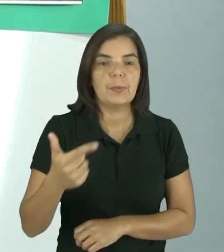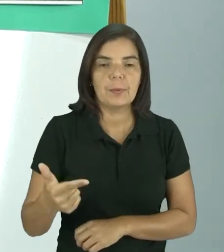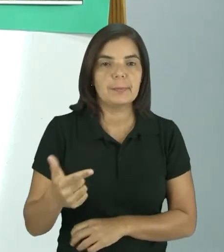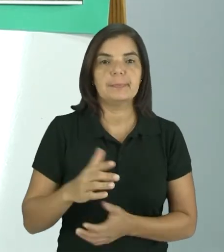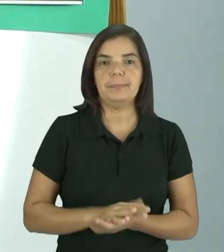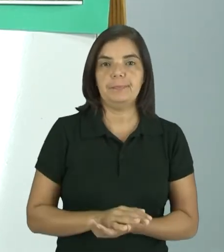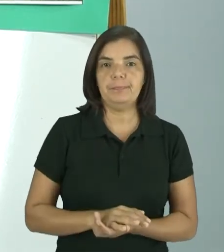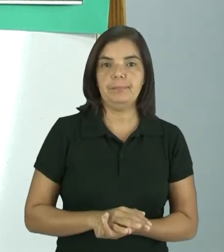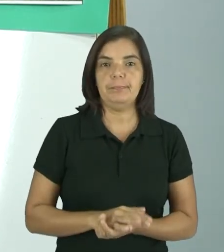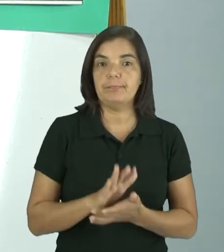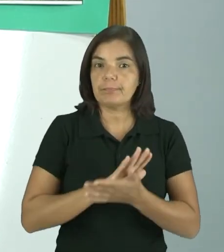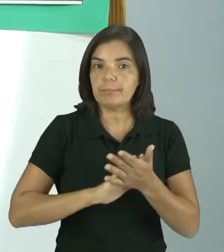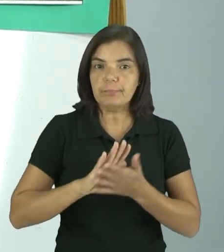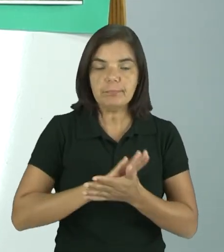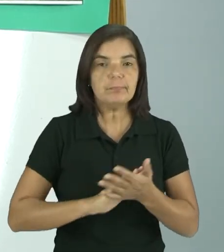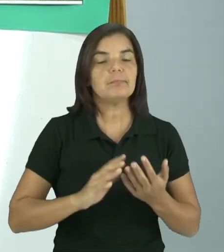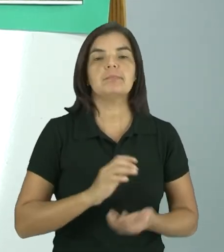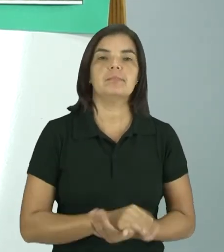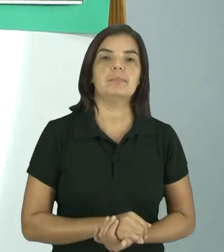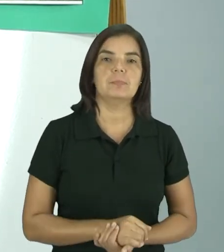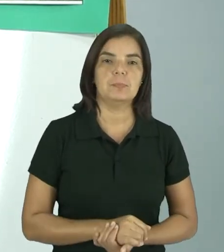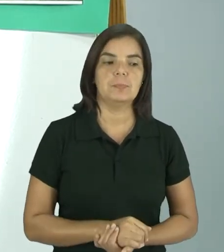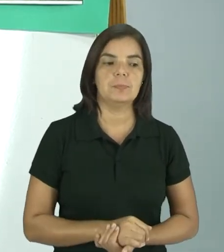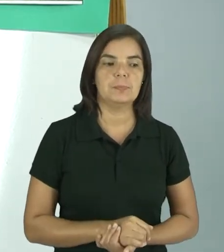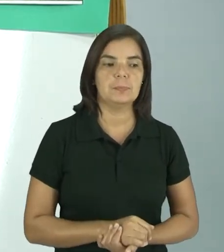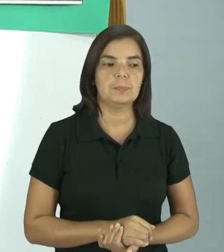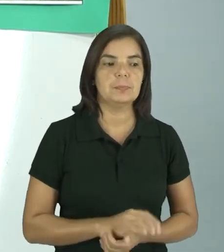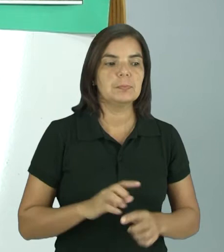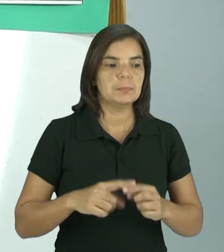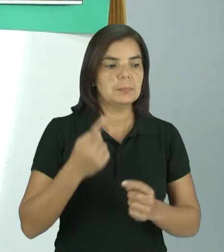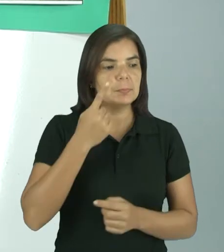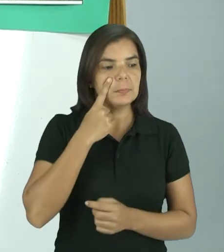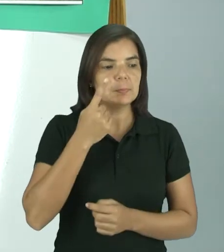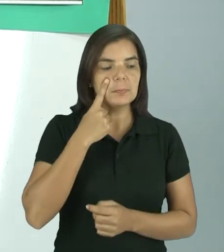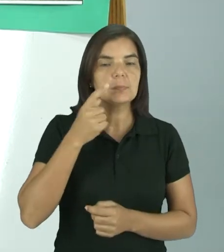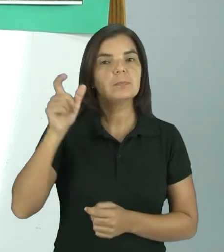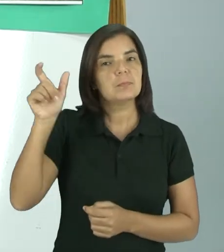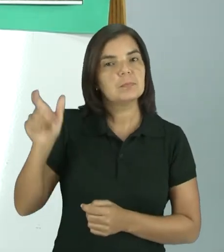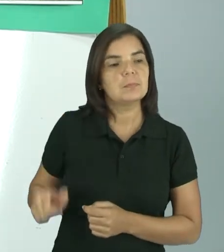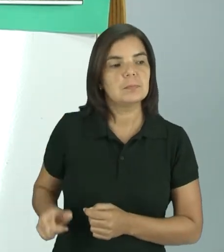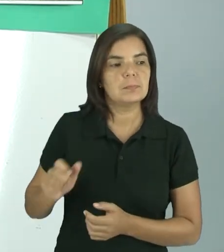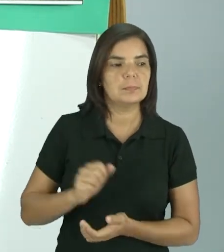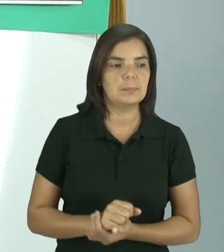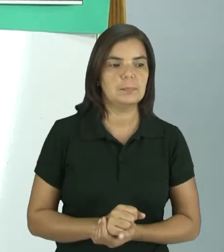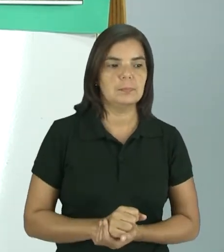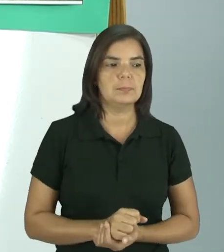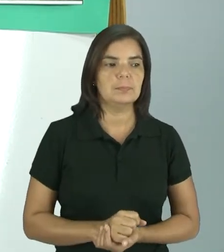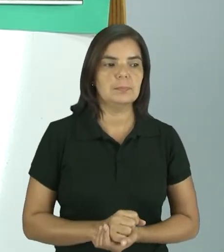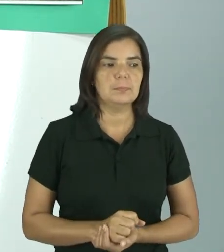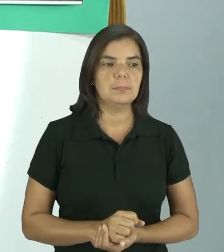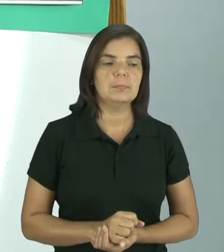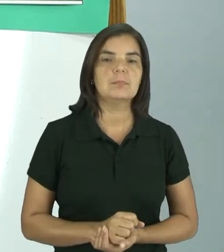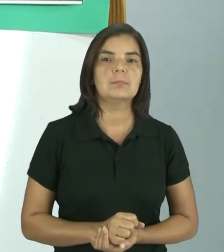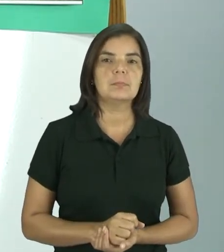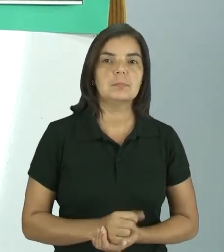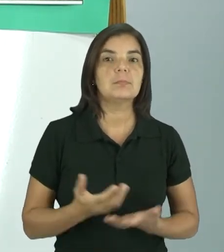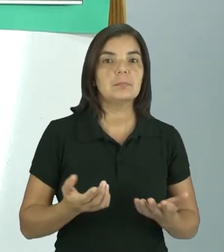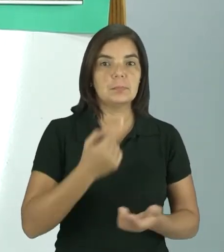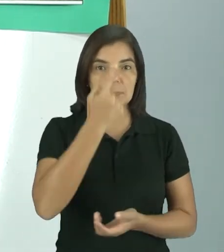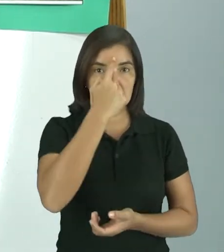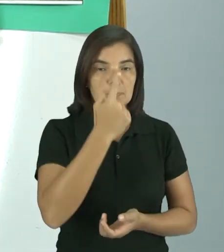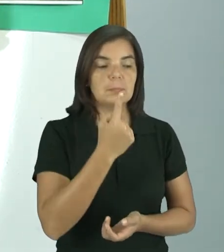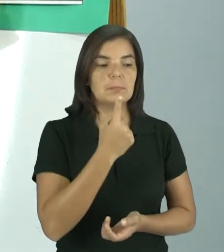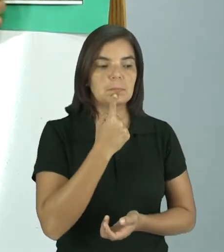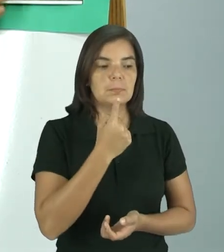muitas transformações. Mas, observem ao lado. Essa imagem,